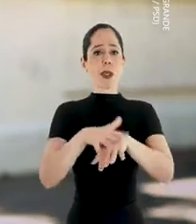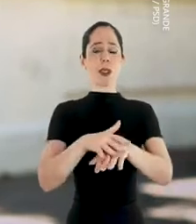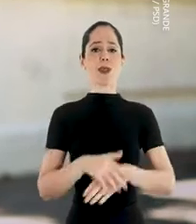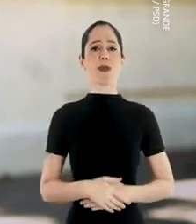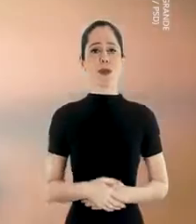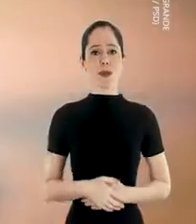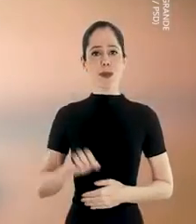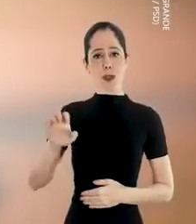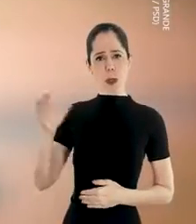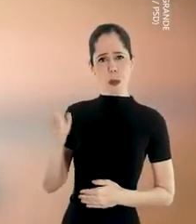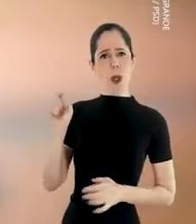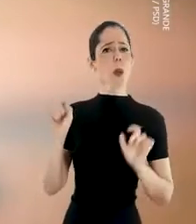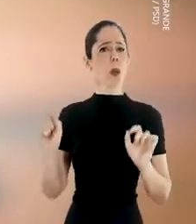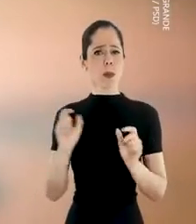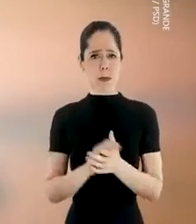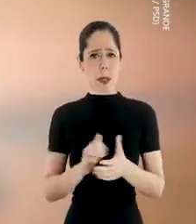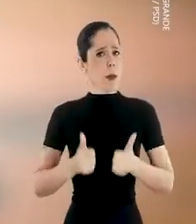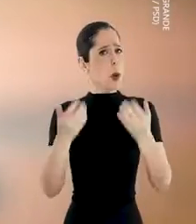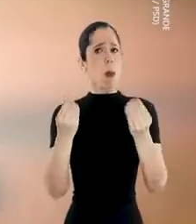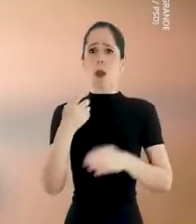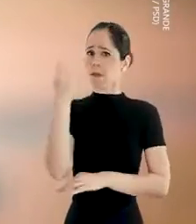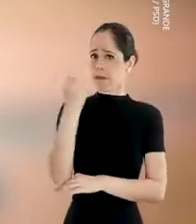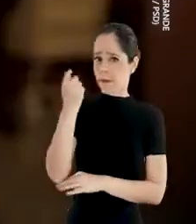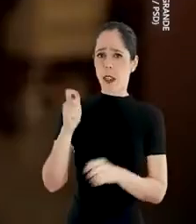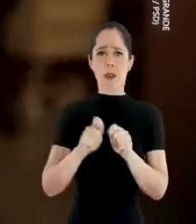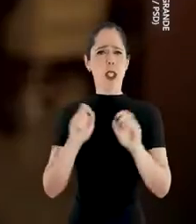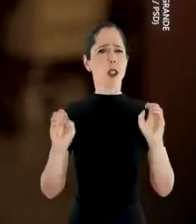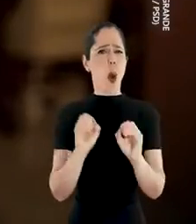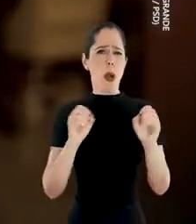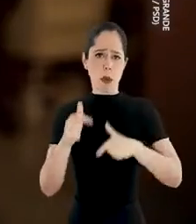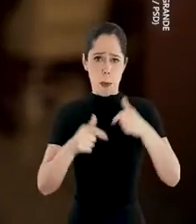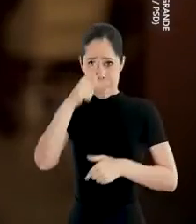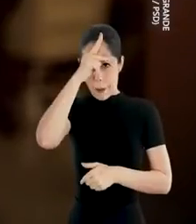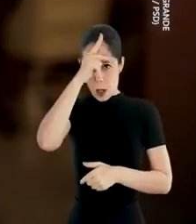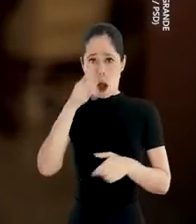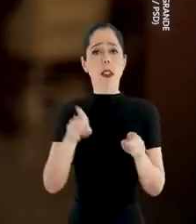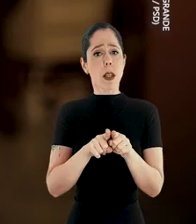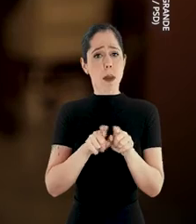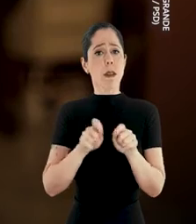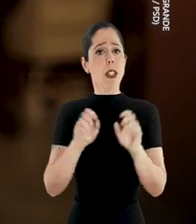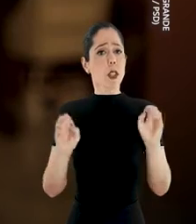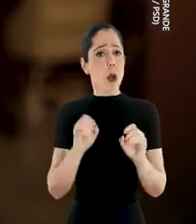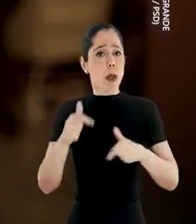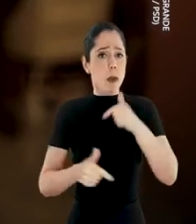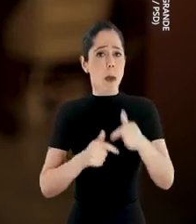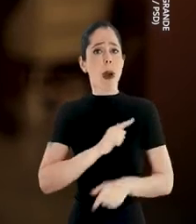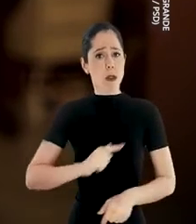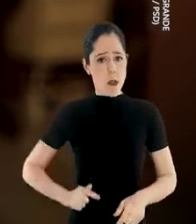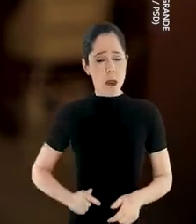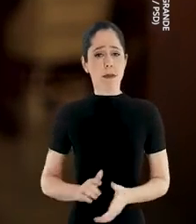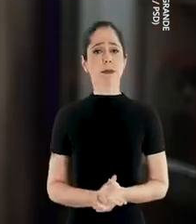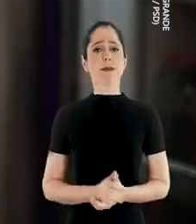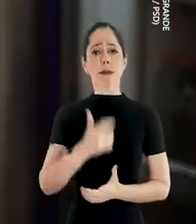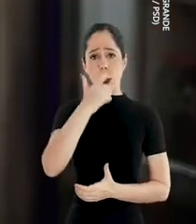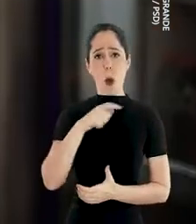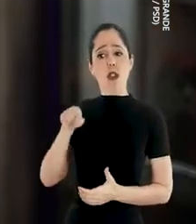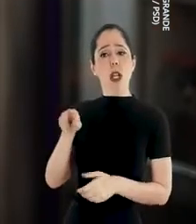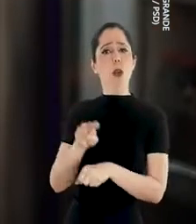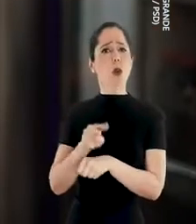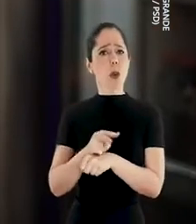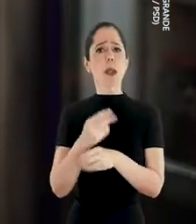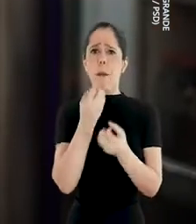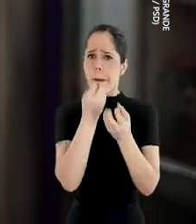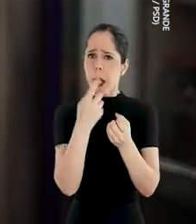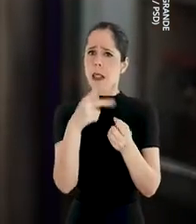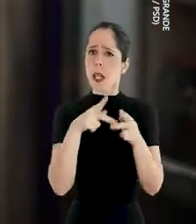totalmente incluída. O Eduardo Leite melhorou muito o Rio Grande do Sul. Fez um ótimo trabalho em Pelotas. Fez um ótimo trabalho como governador. E achei que ele